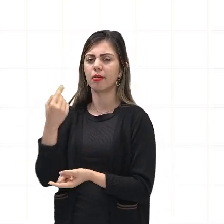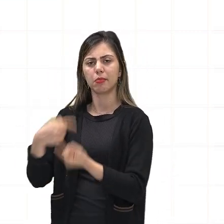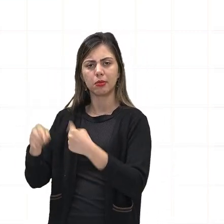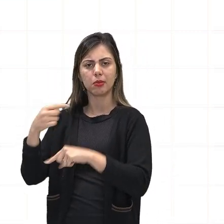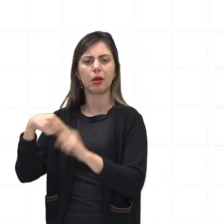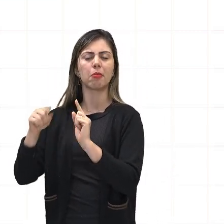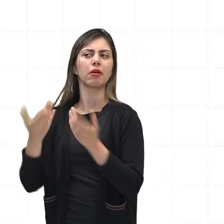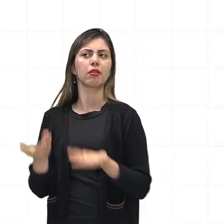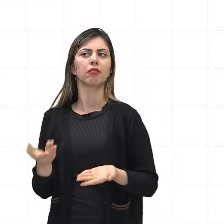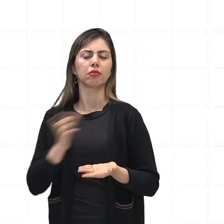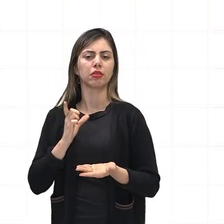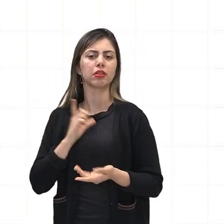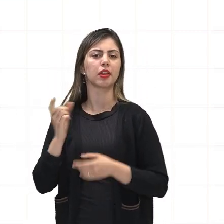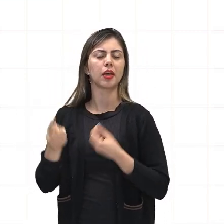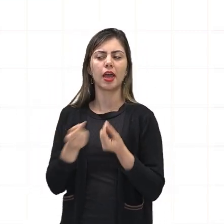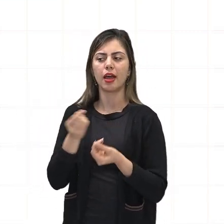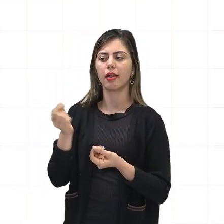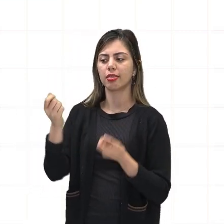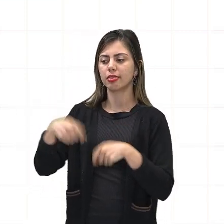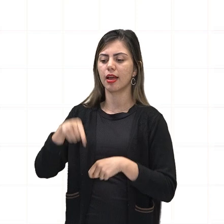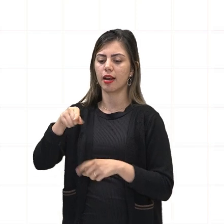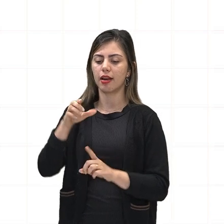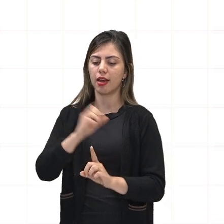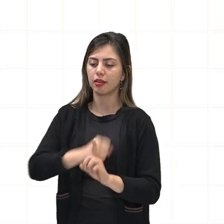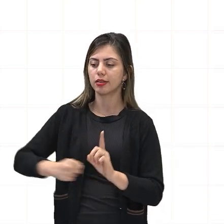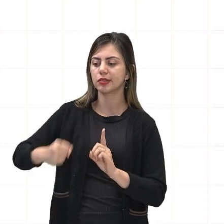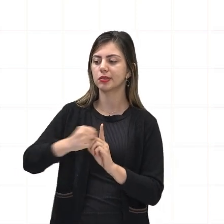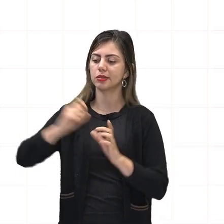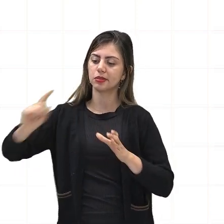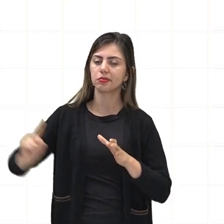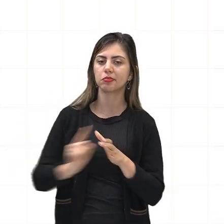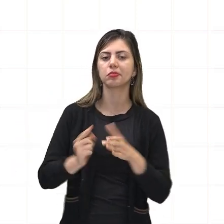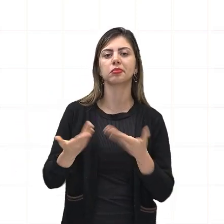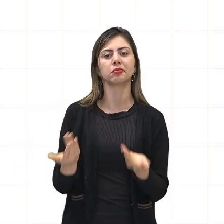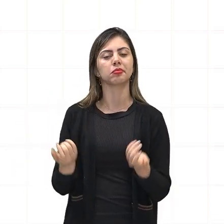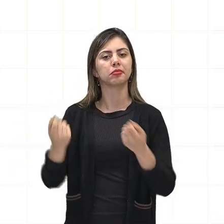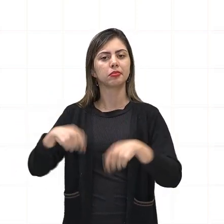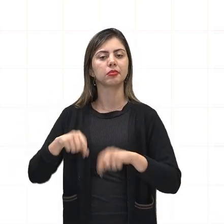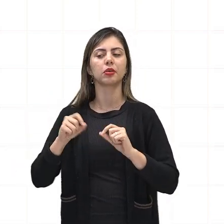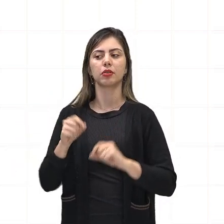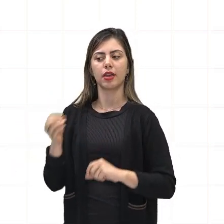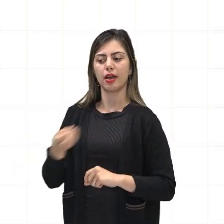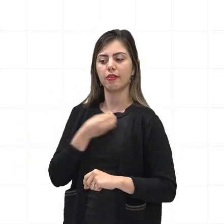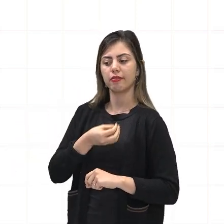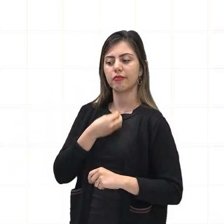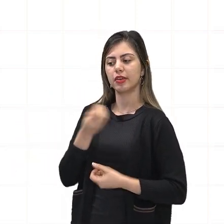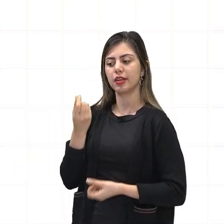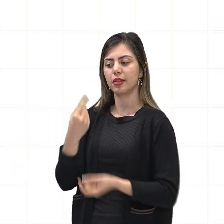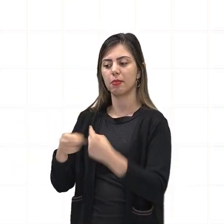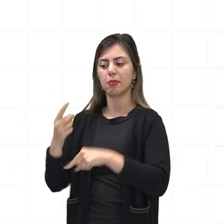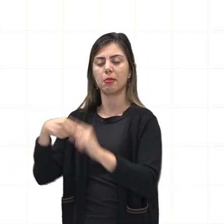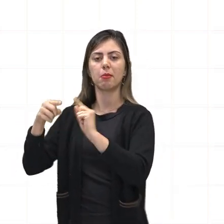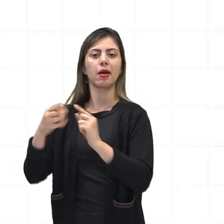a questão do espaço social, de melhoria de situação de vida e econômica também. Ela apoia